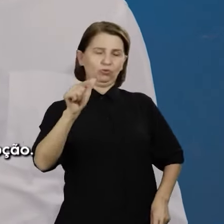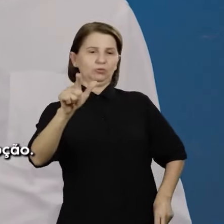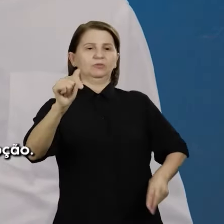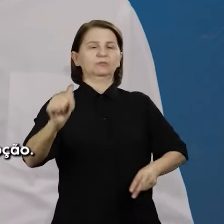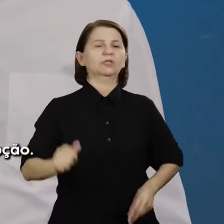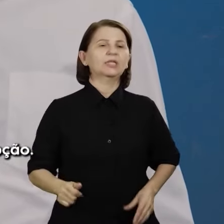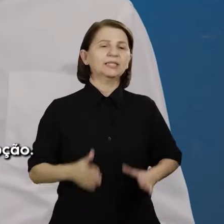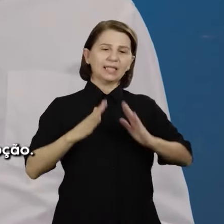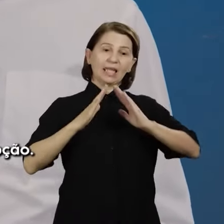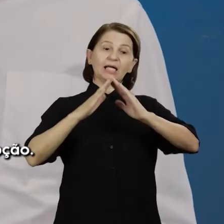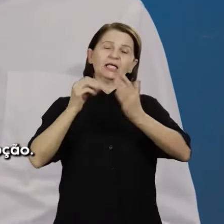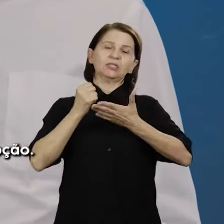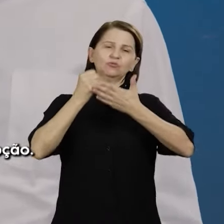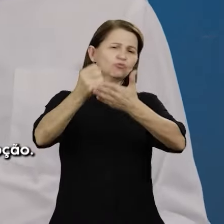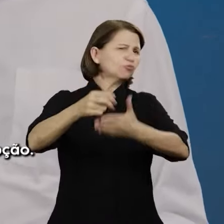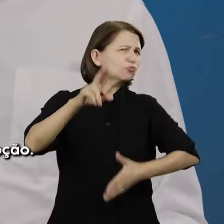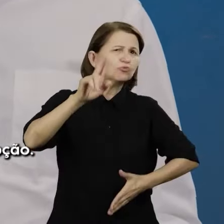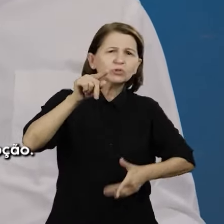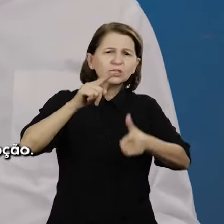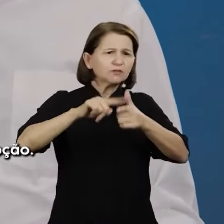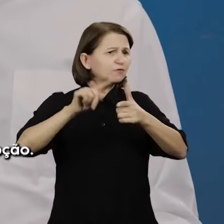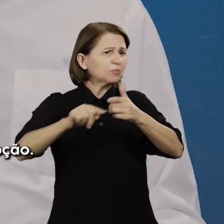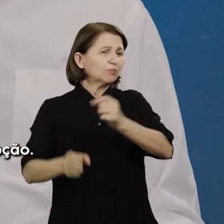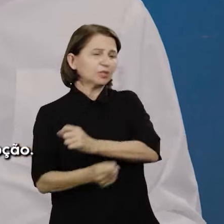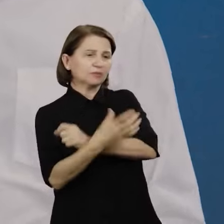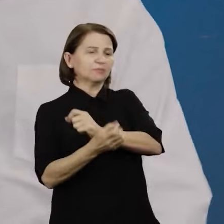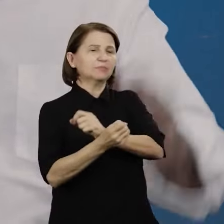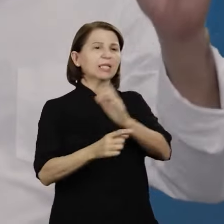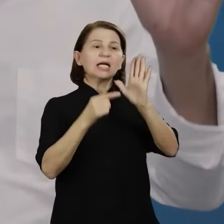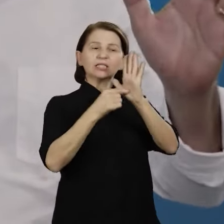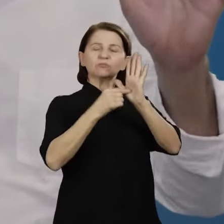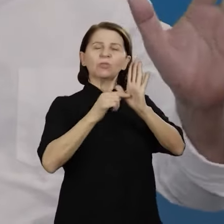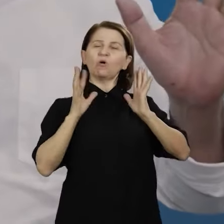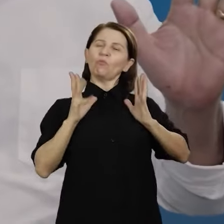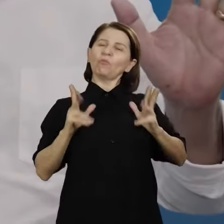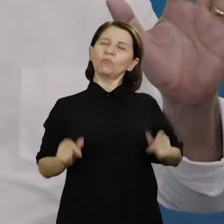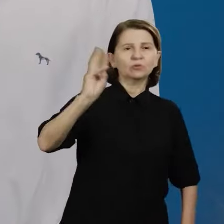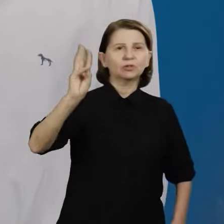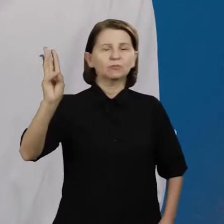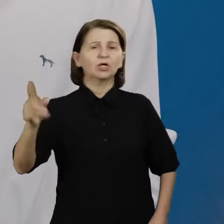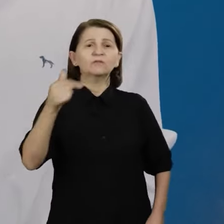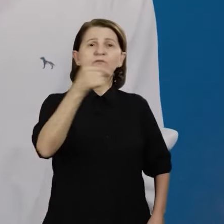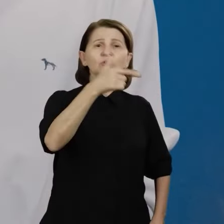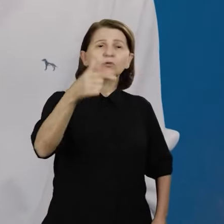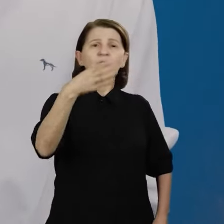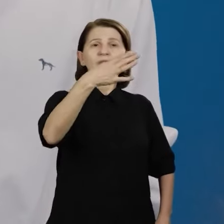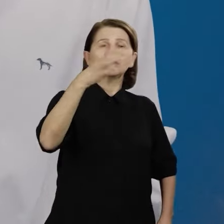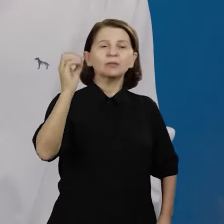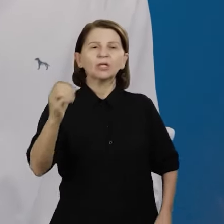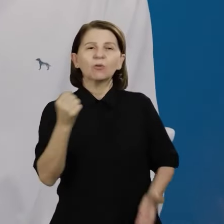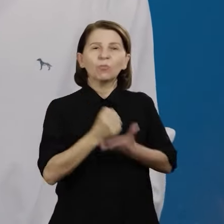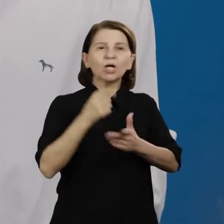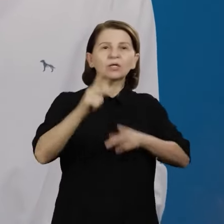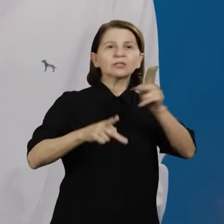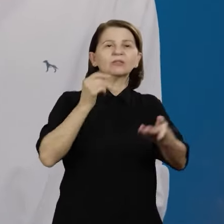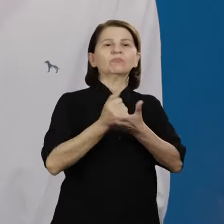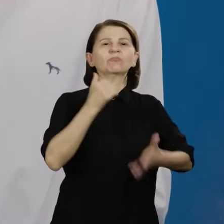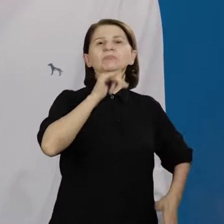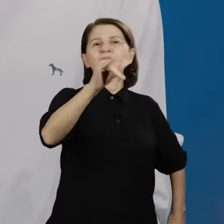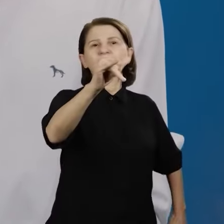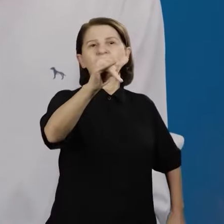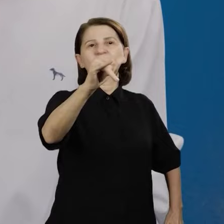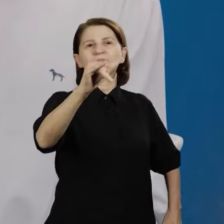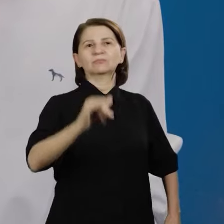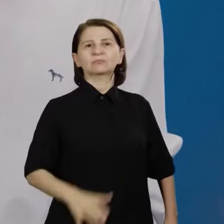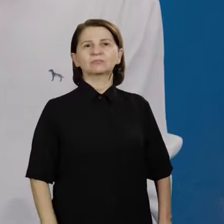Paulo César Martins, da Casa de Apoio. Nunca me envolvi em corrupção. Minhas mãos são limpas. William Cerone, 22400. A marca do